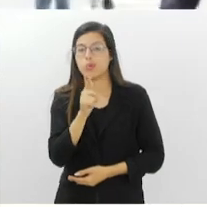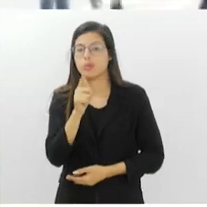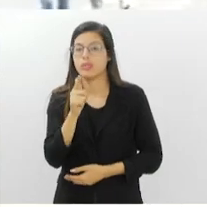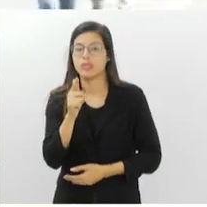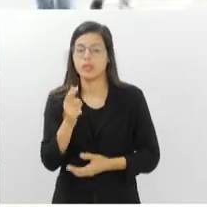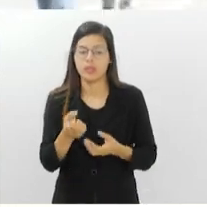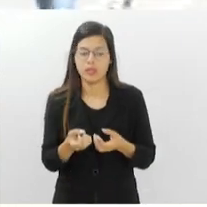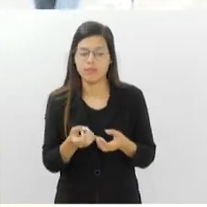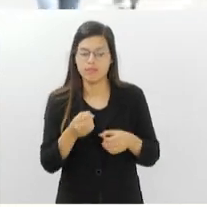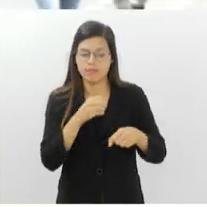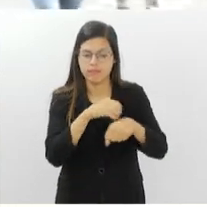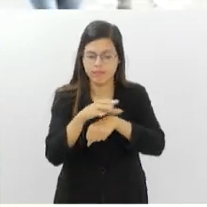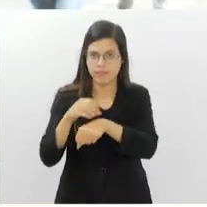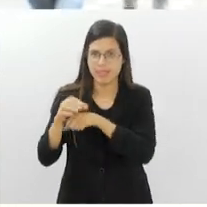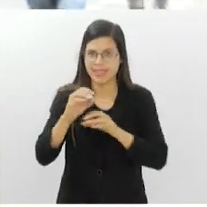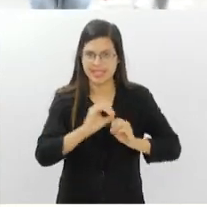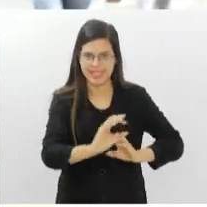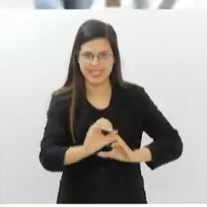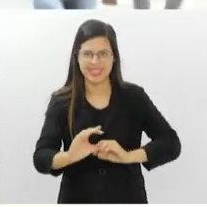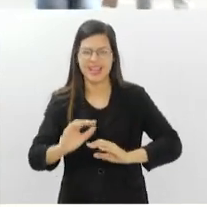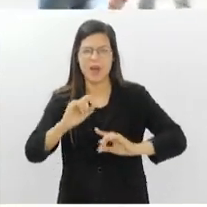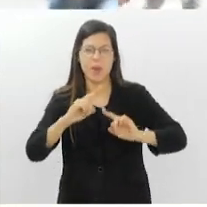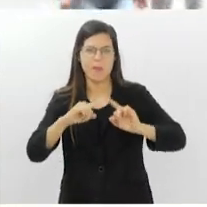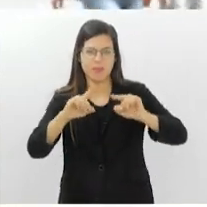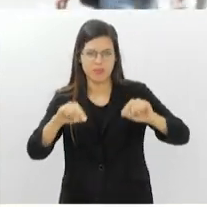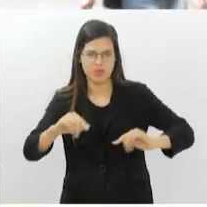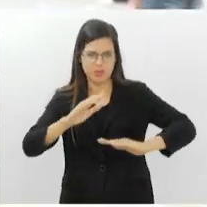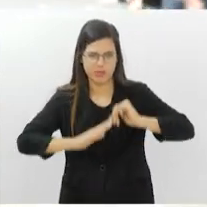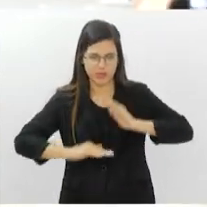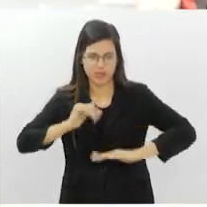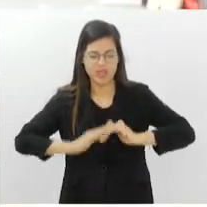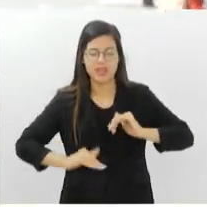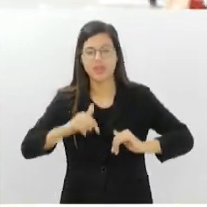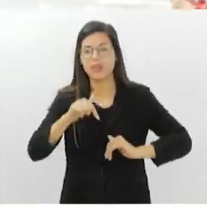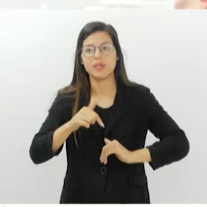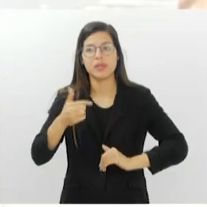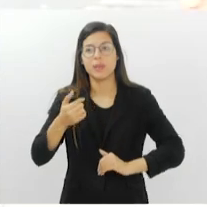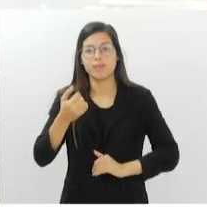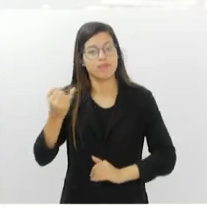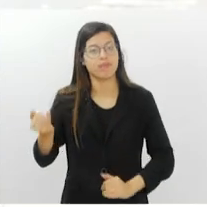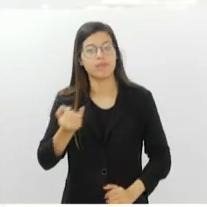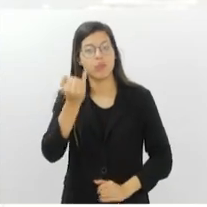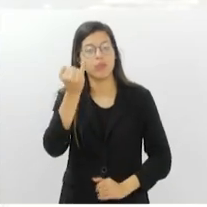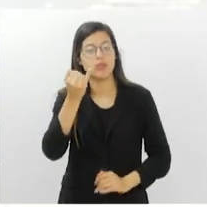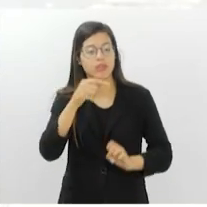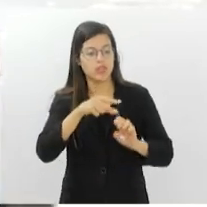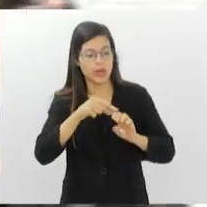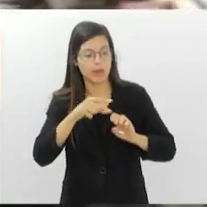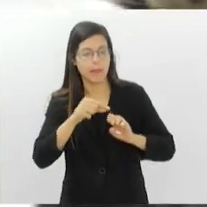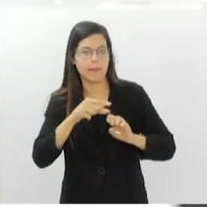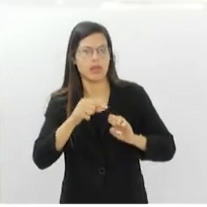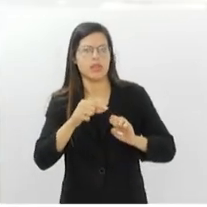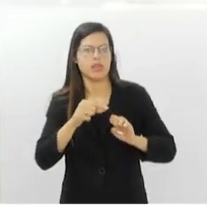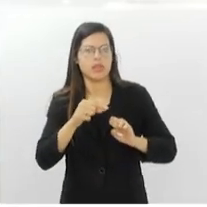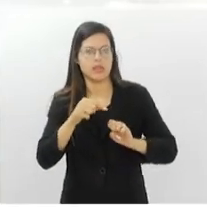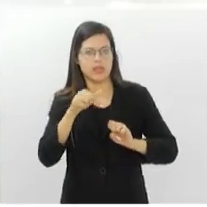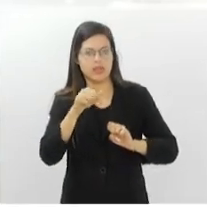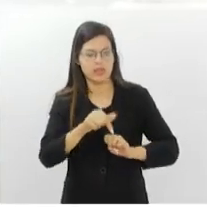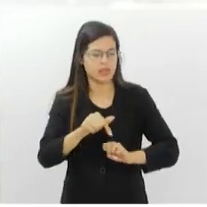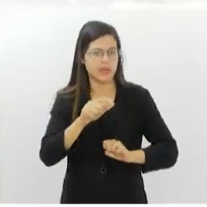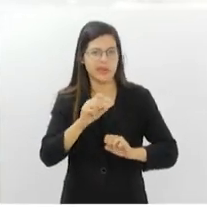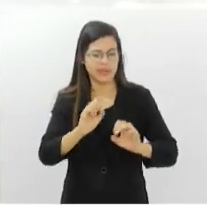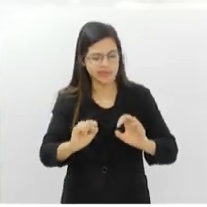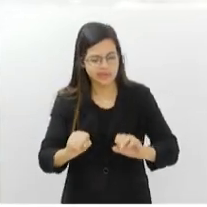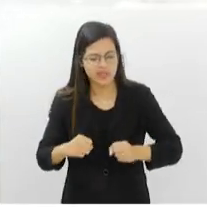dos meus funcionários que é importante empreender dentro do próprio negócio. Então, hoje eu tenho uma equipe muito boa. É